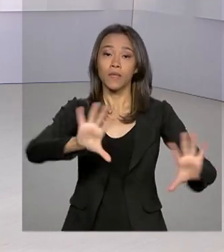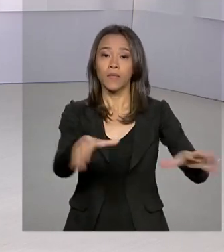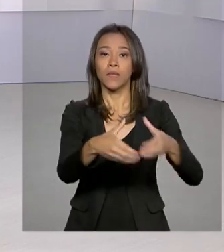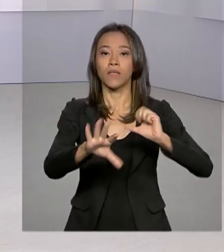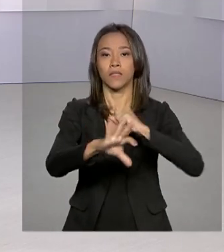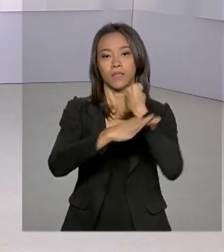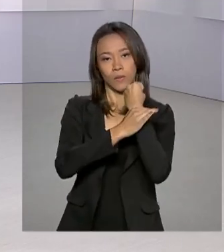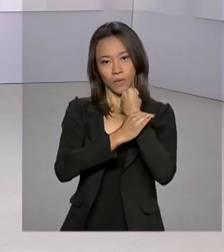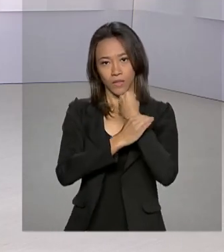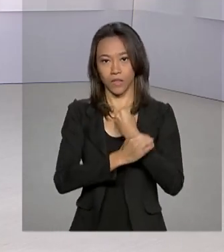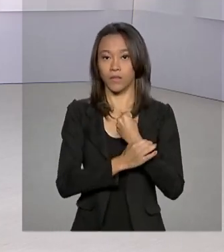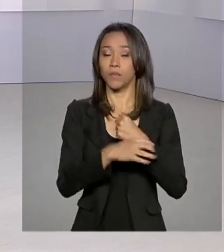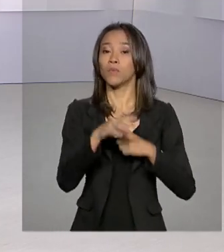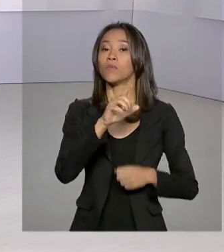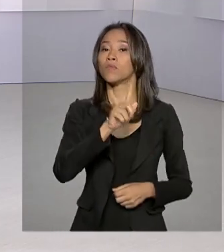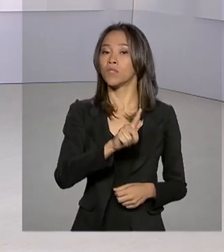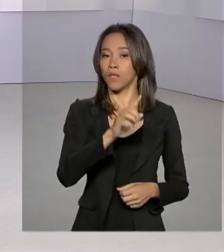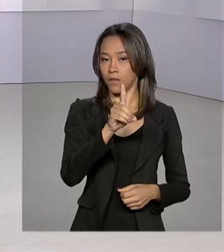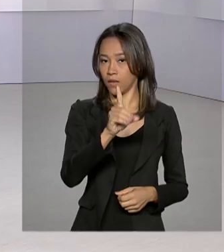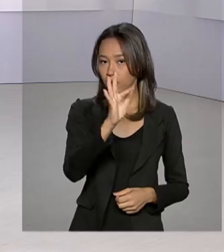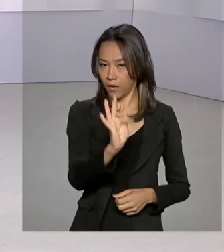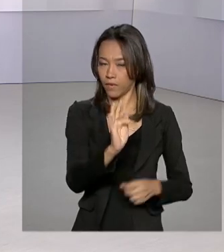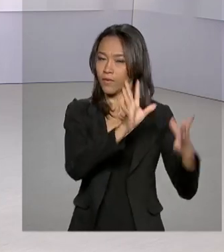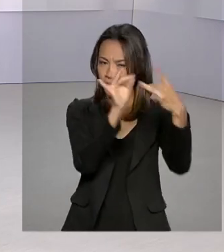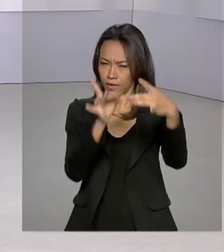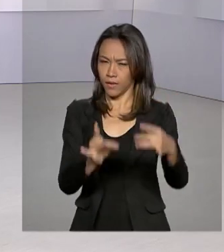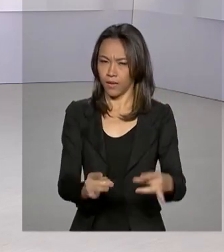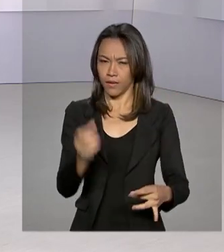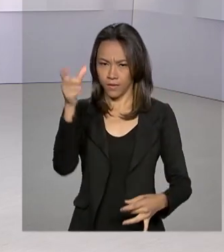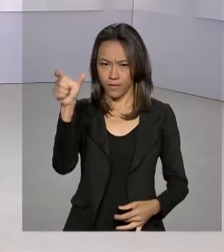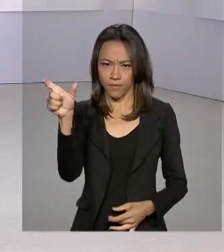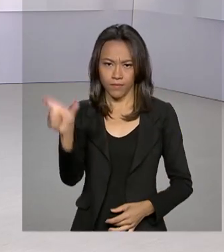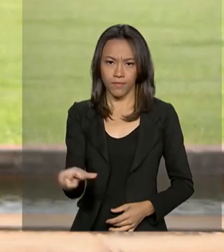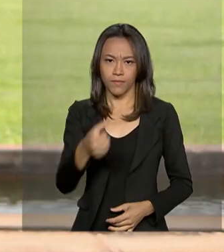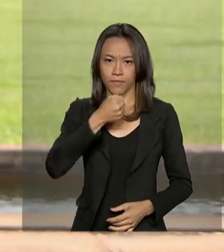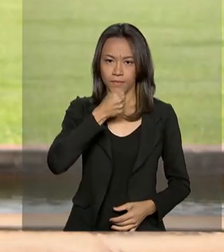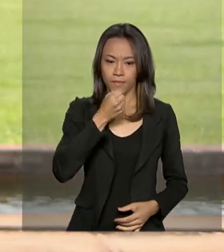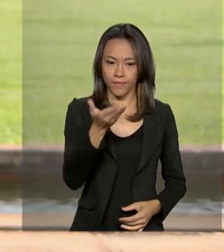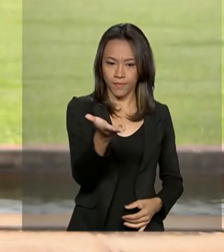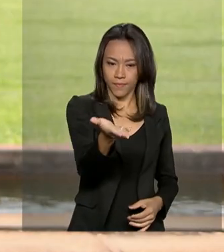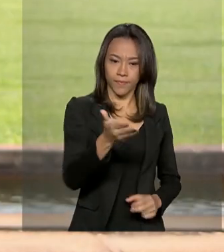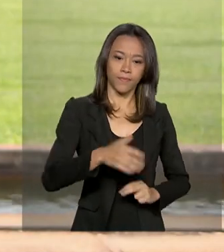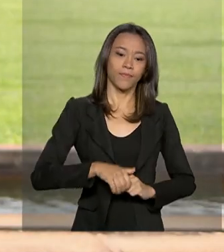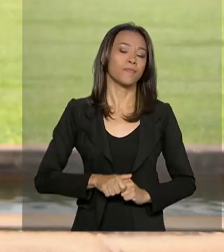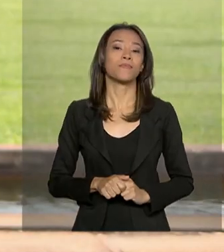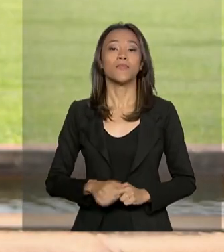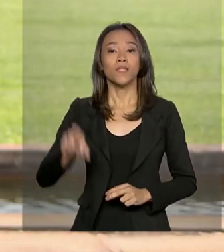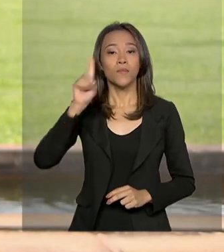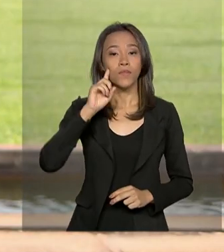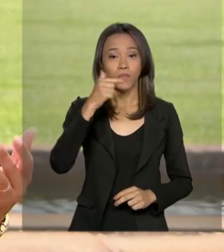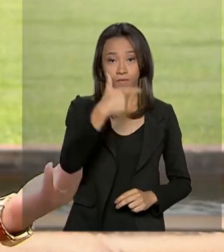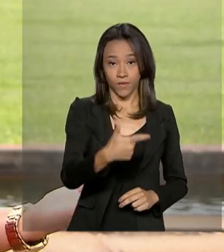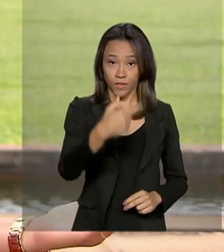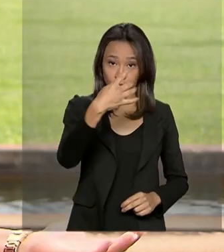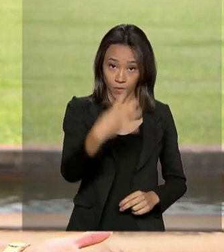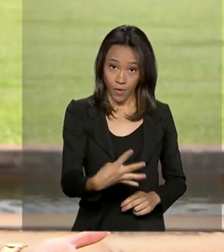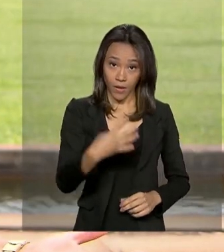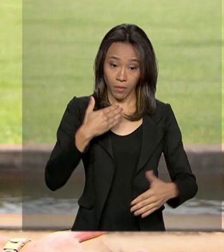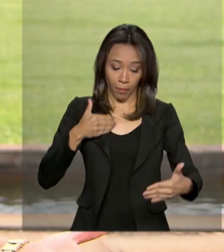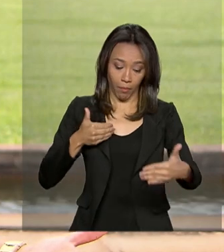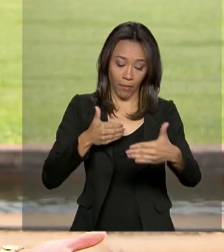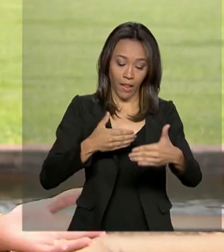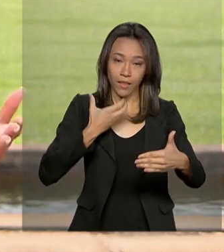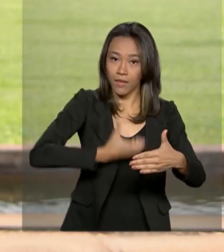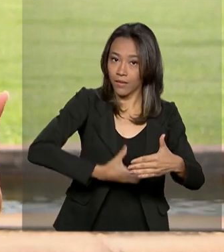do Distrito Federal. Detalhes com Márcia Fernandes. O dia 24, véspera de Natal do presidente